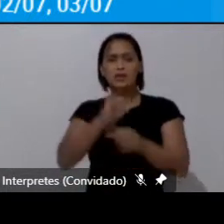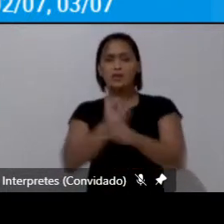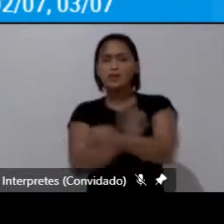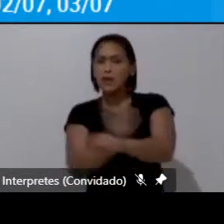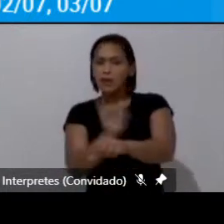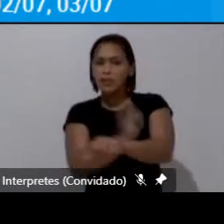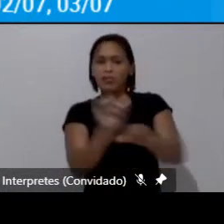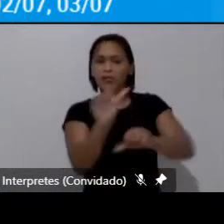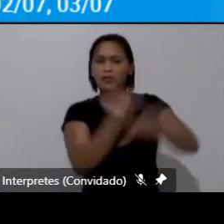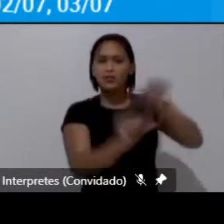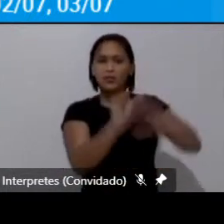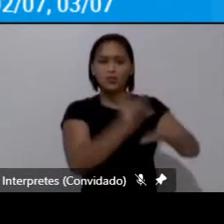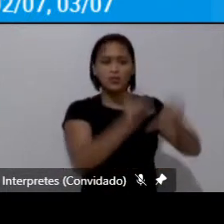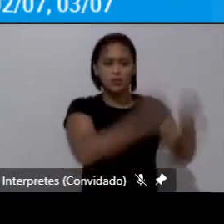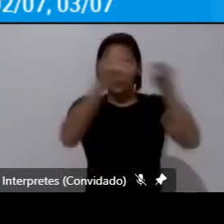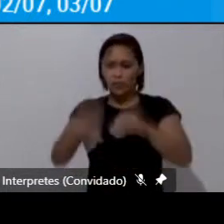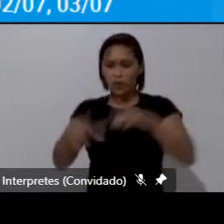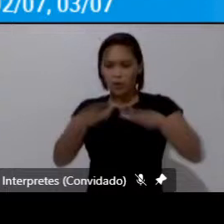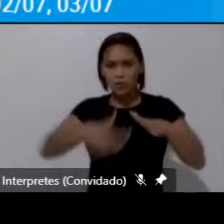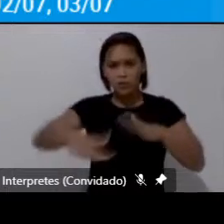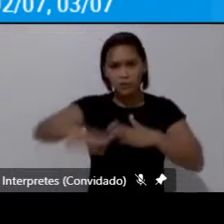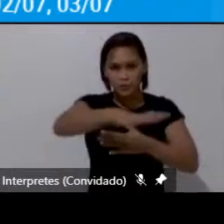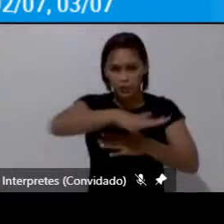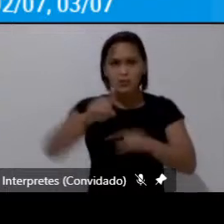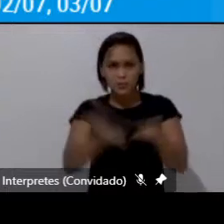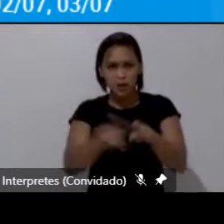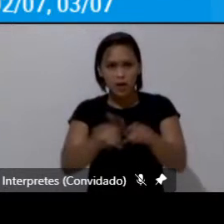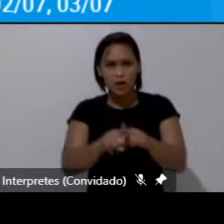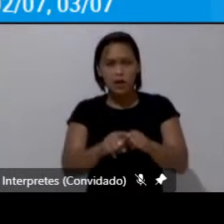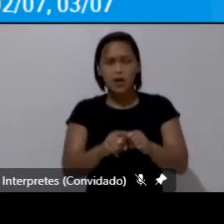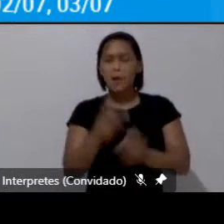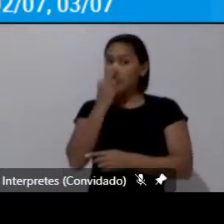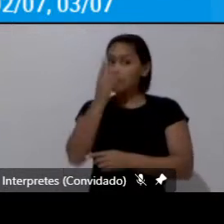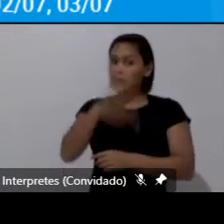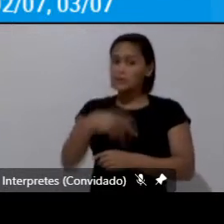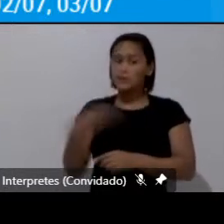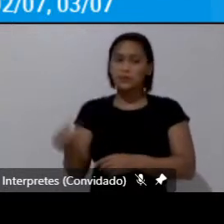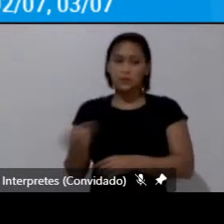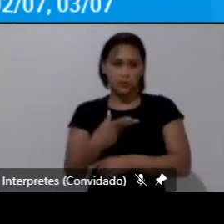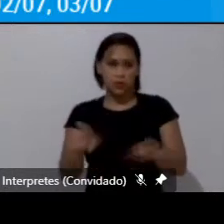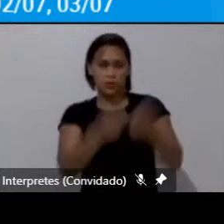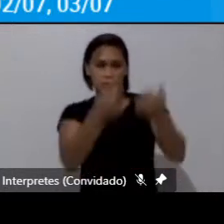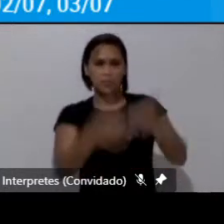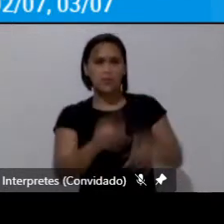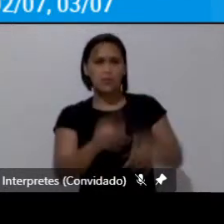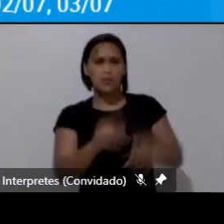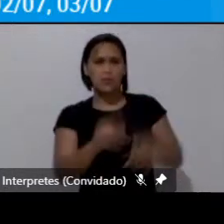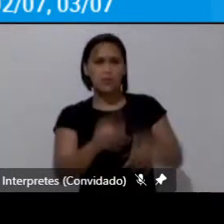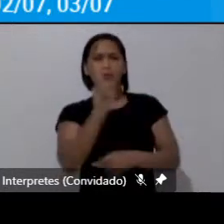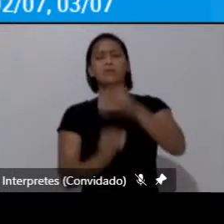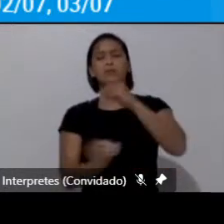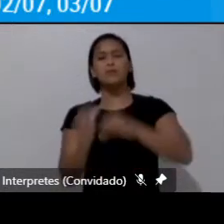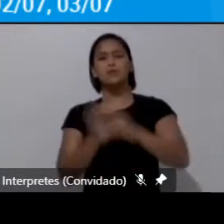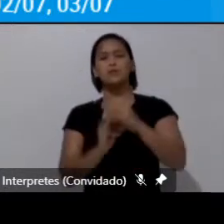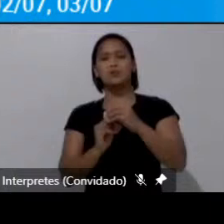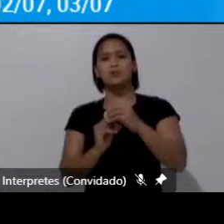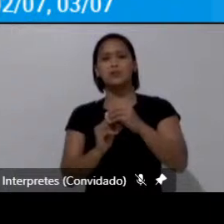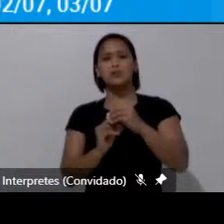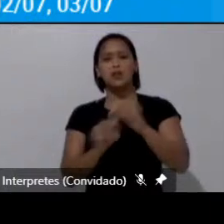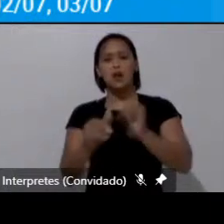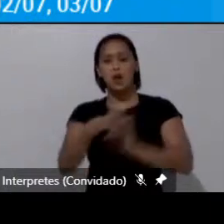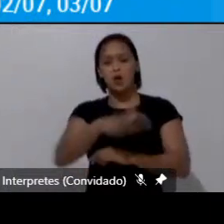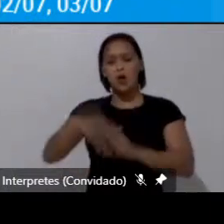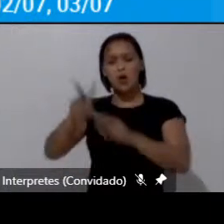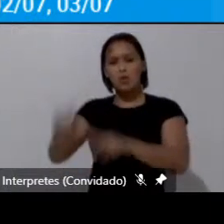recente que é da mudança do meio rural para o meio urbano e eu vejo aqui no nosso